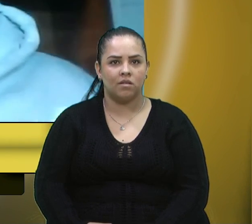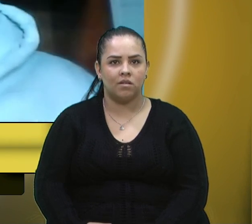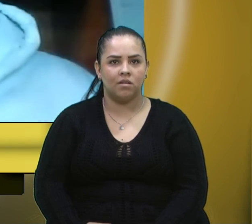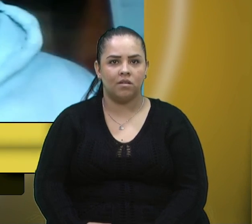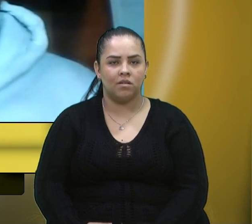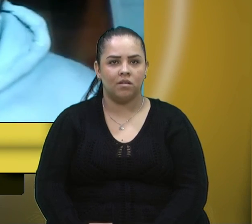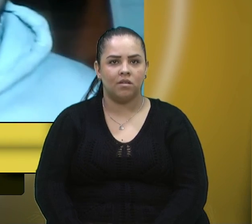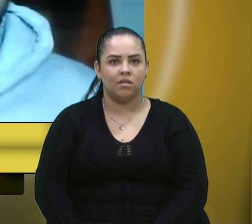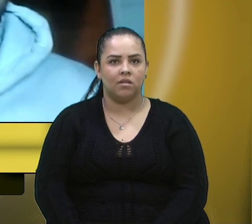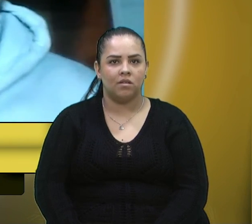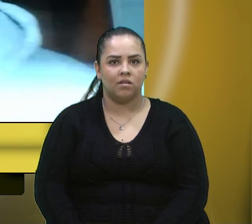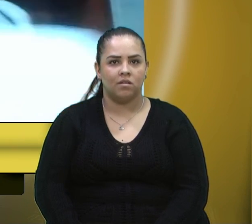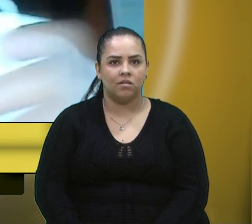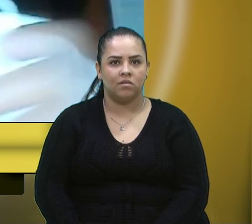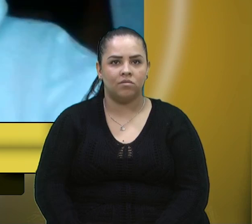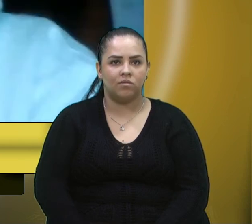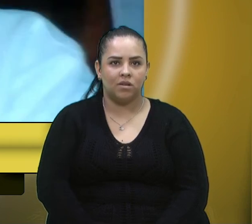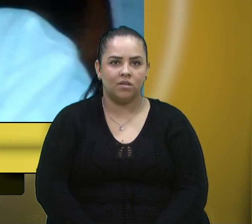será favorável.